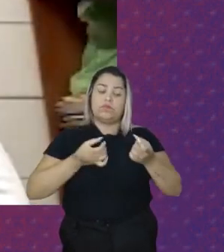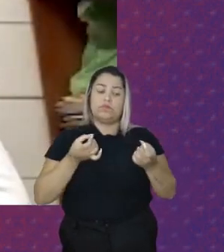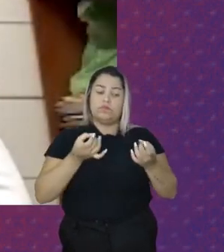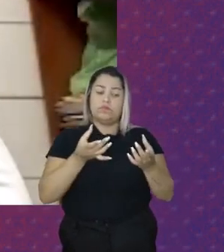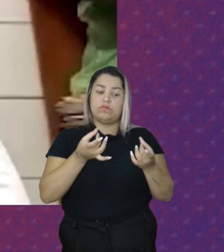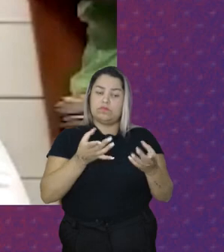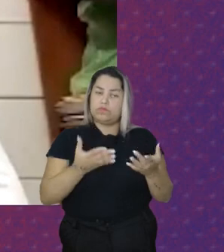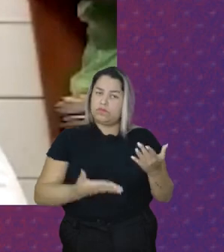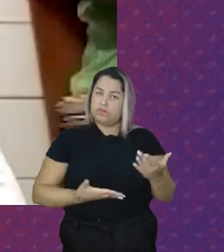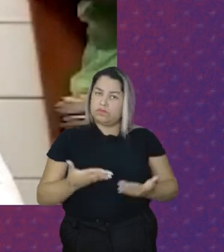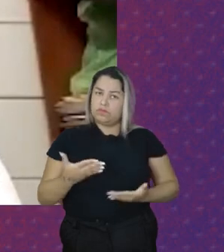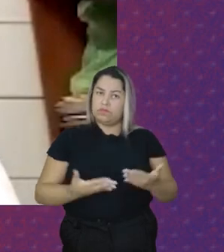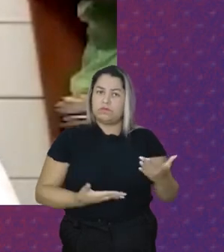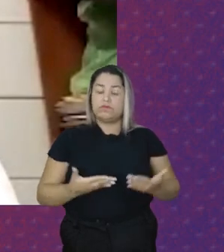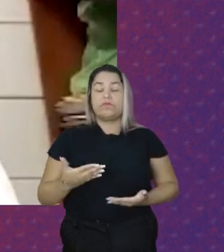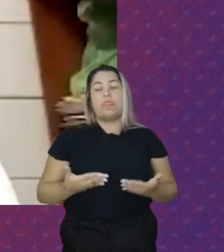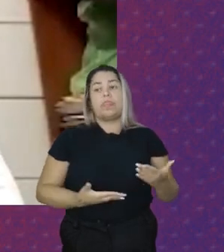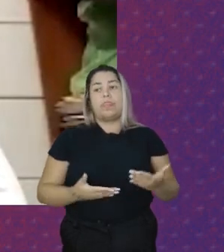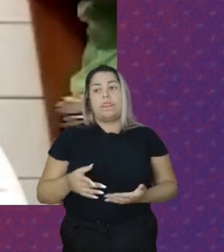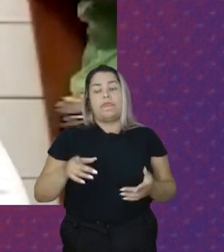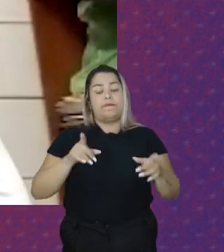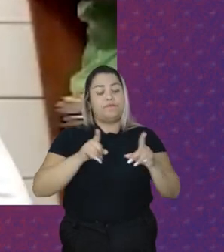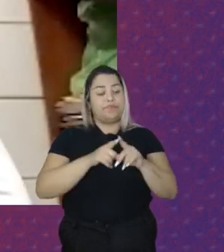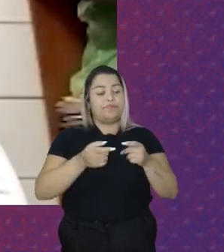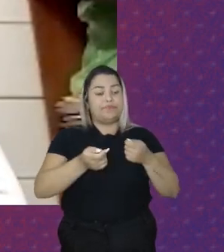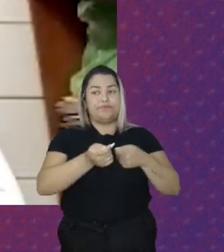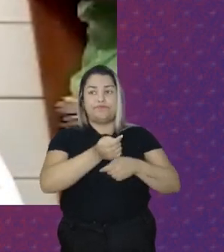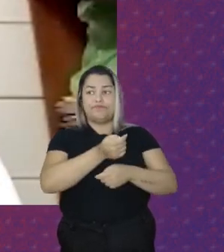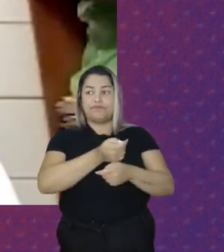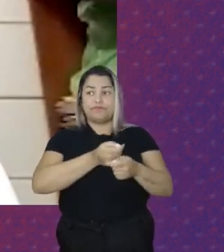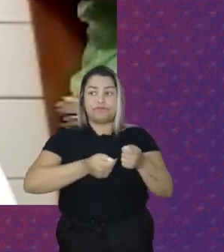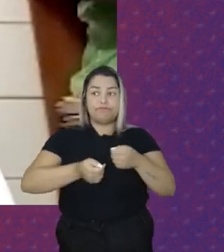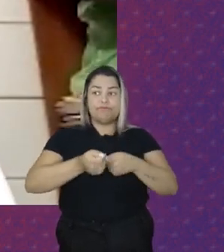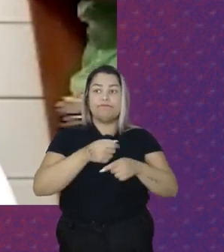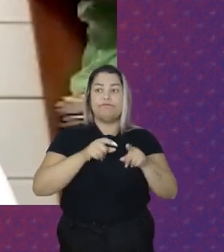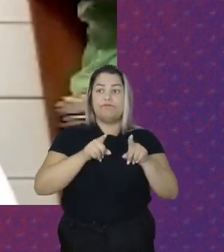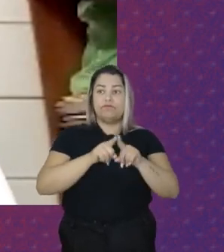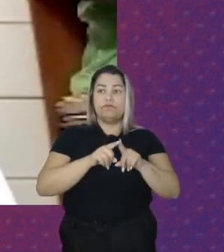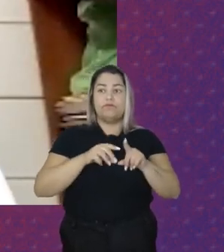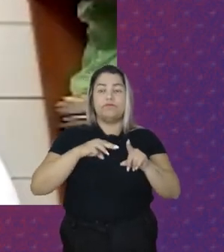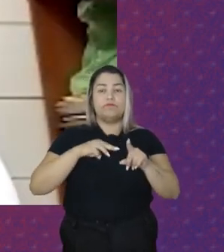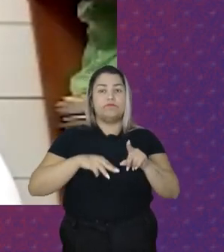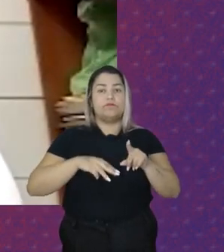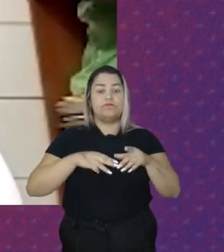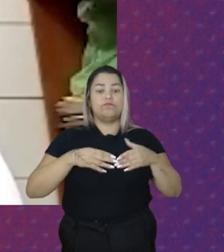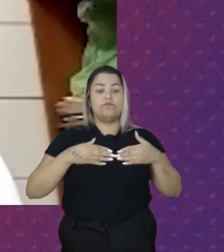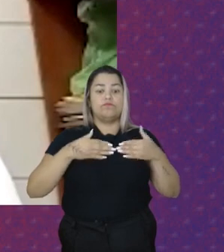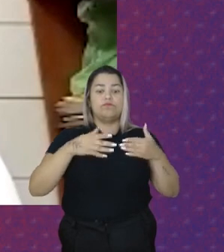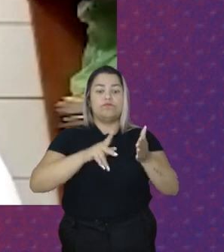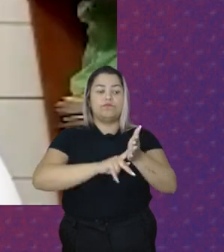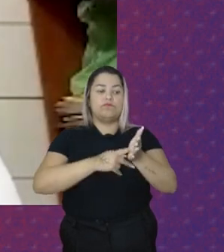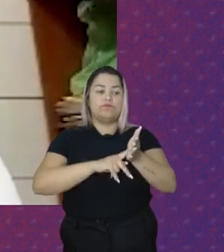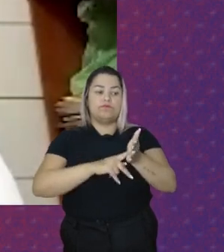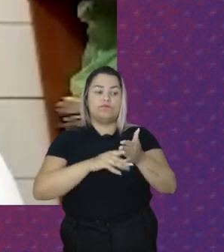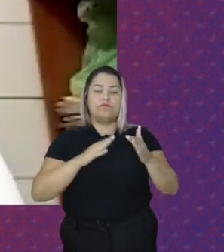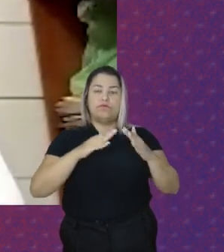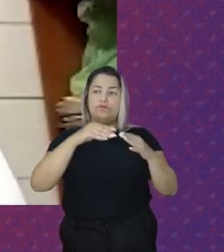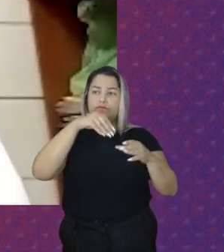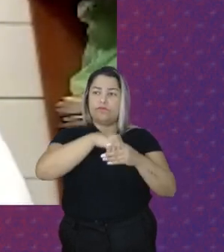Serviços E estou Na direção Administrativa Do Sindicato Das Trabalhadoras Domésticas De Pernambuco Para mim